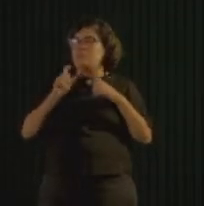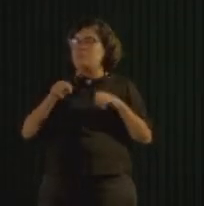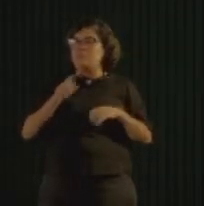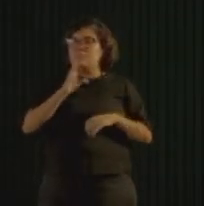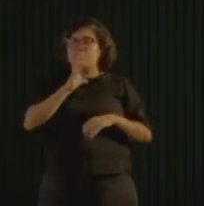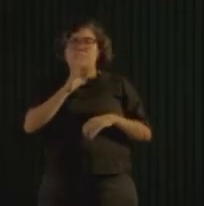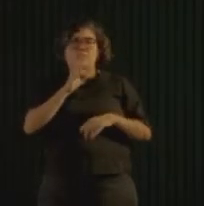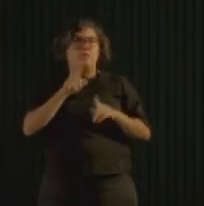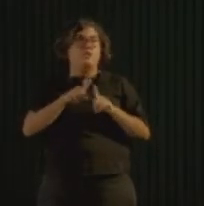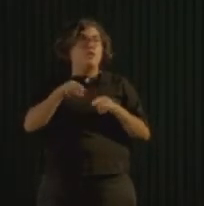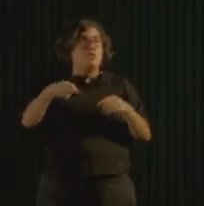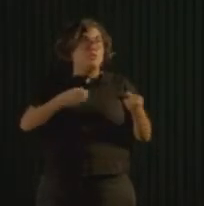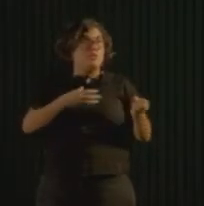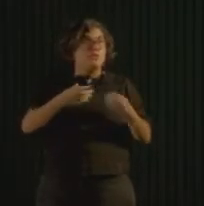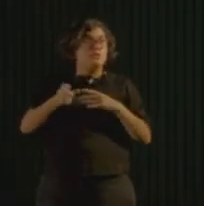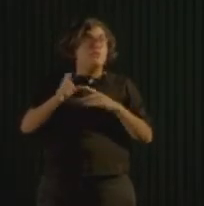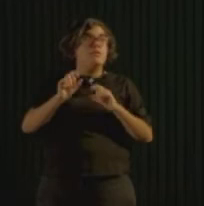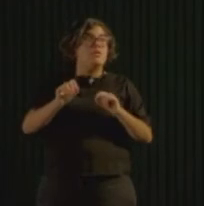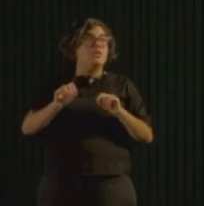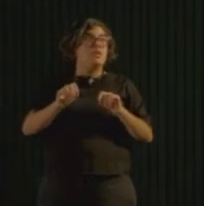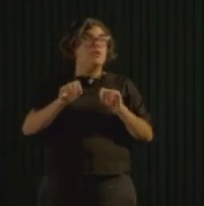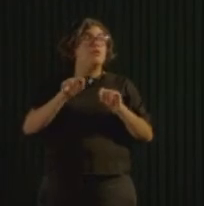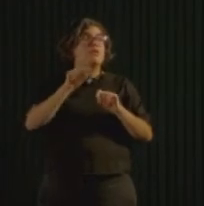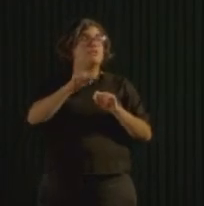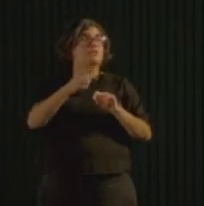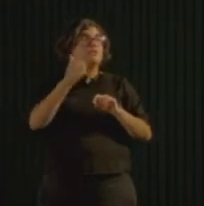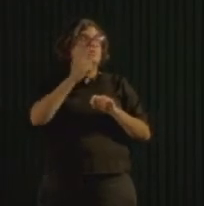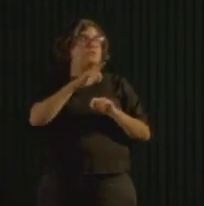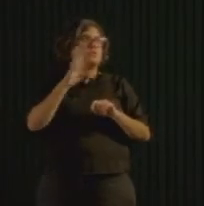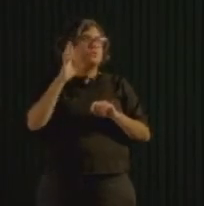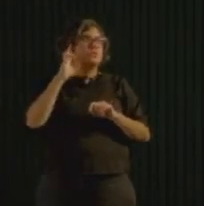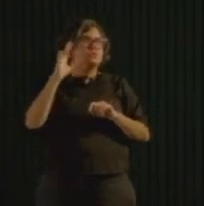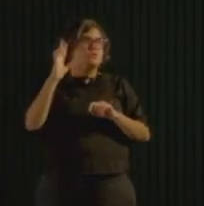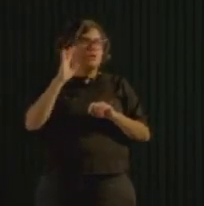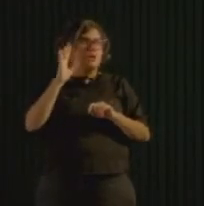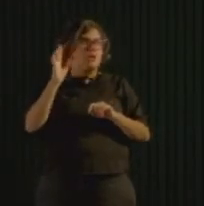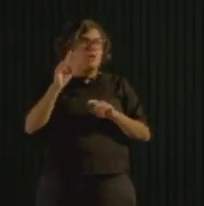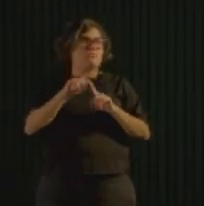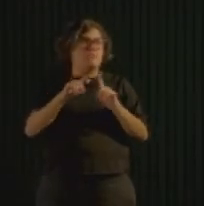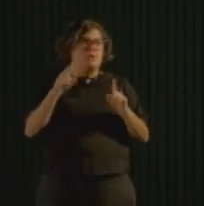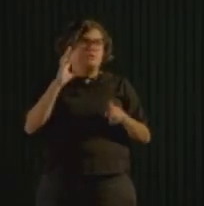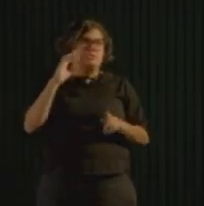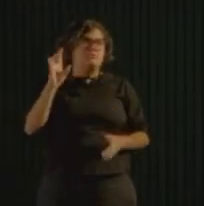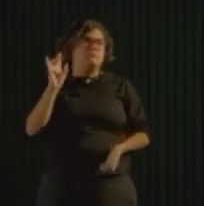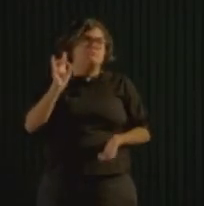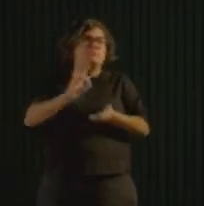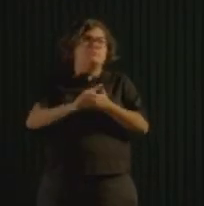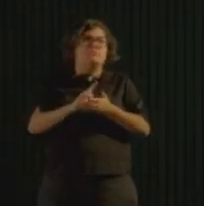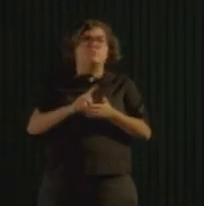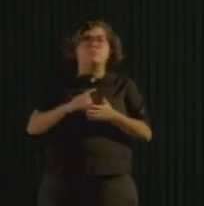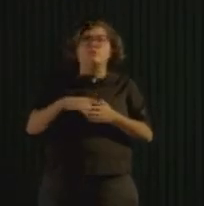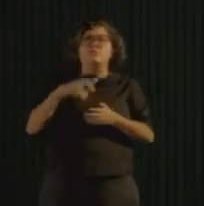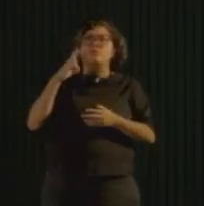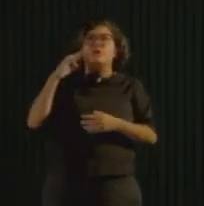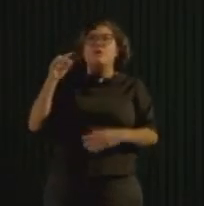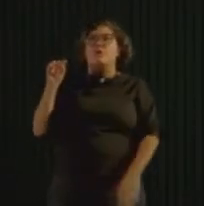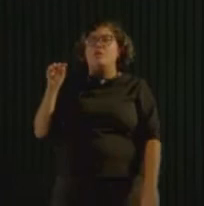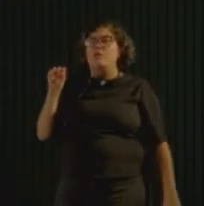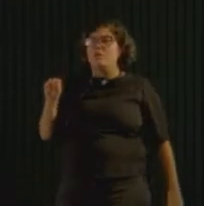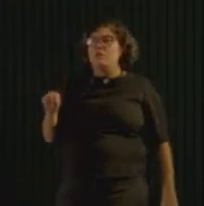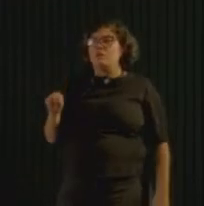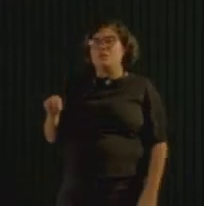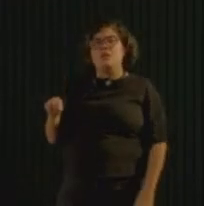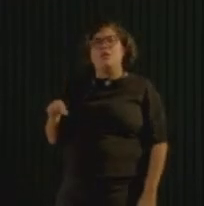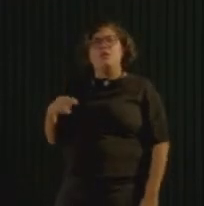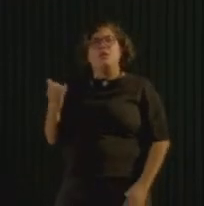Inovação é sobre você sonhar, mas sonhar grande mesmo assim, sabe? Sonhar com aquilo que